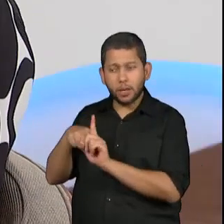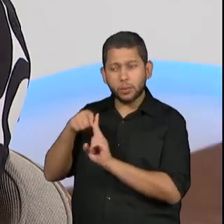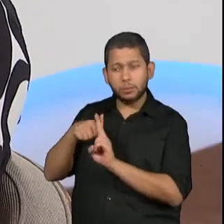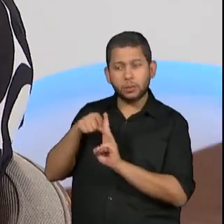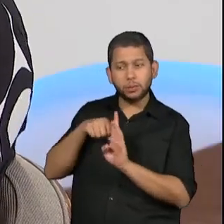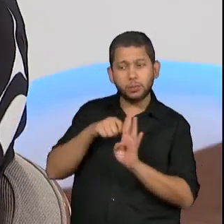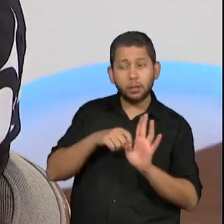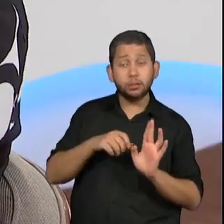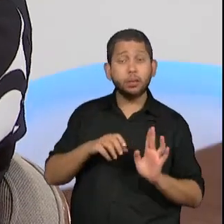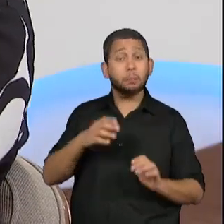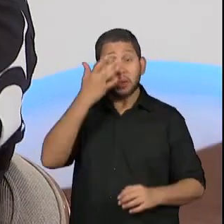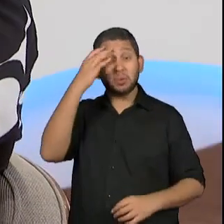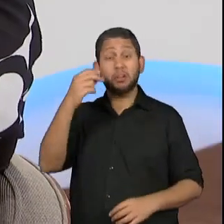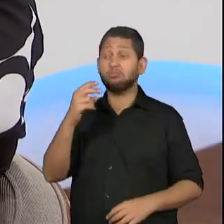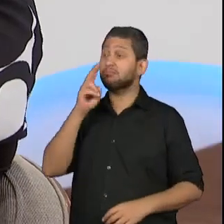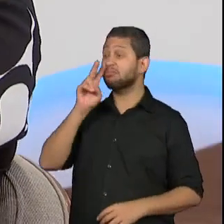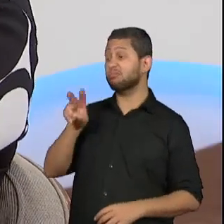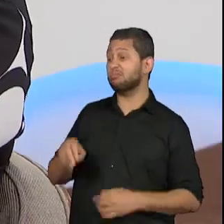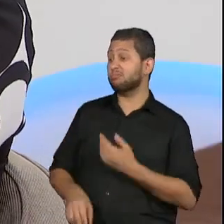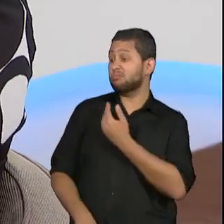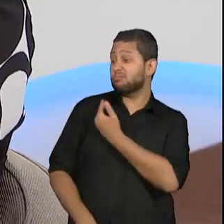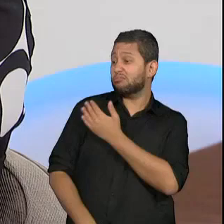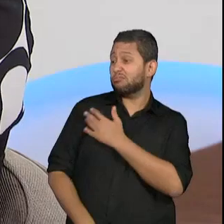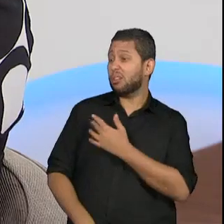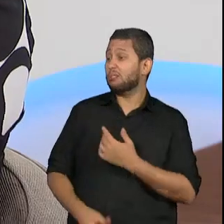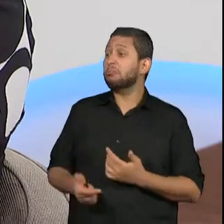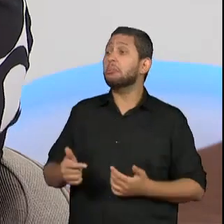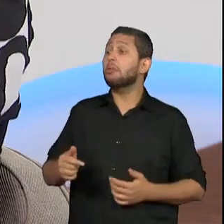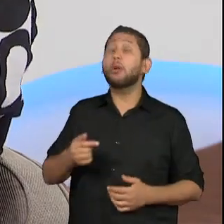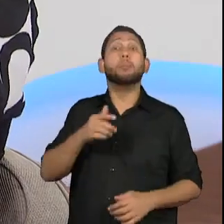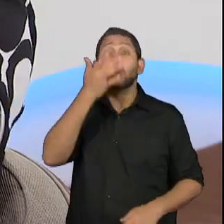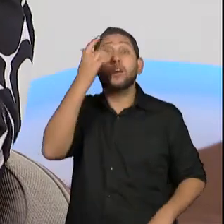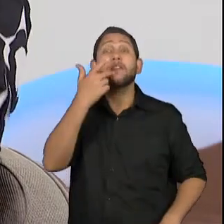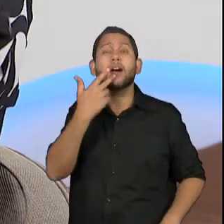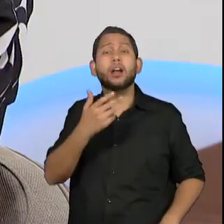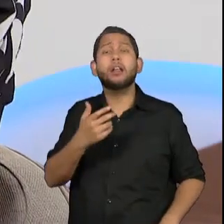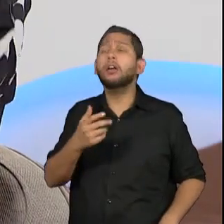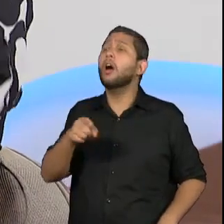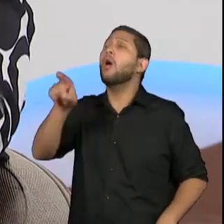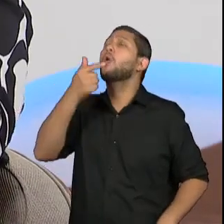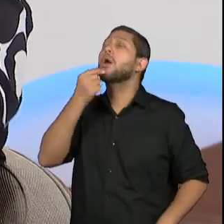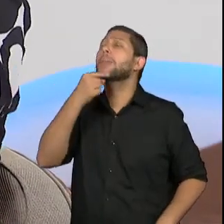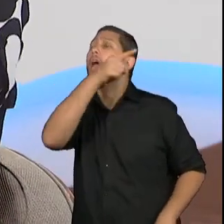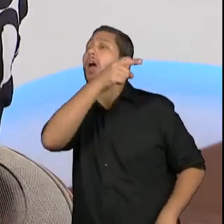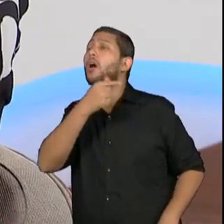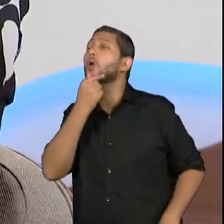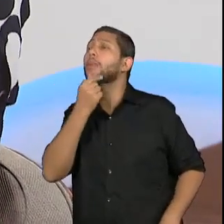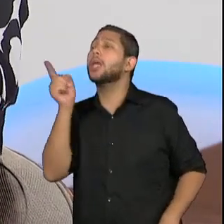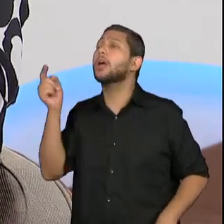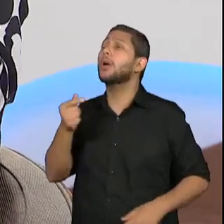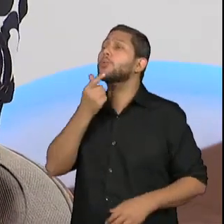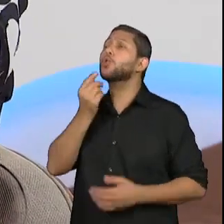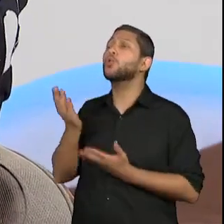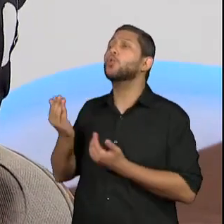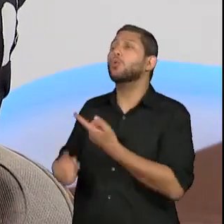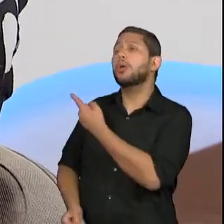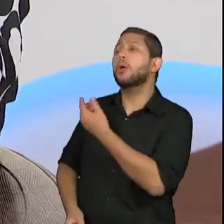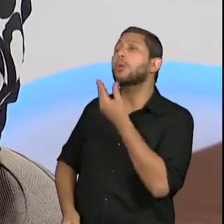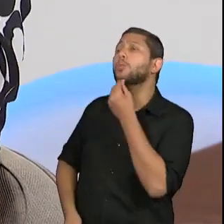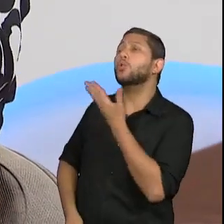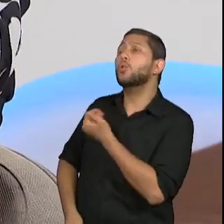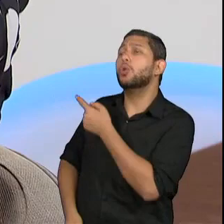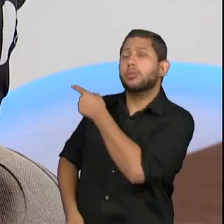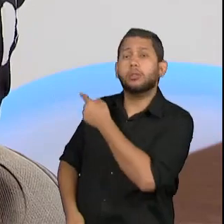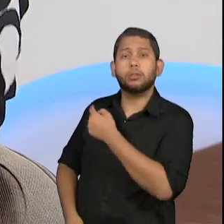eu deixei de ser alguém que não tinha nome, eu era tratado como o garoto, vai na sala do garoto, fala com o garoto, o garoto da